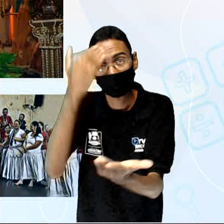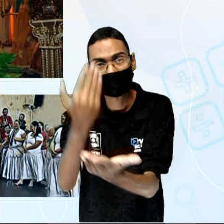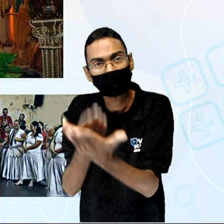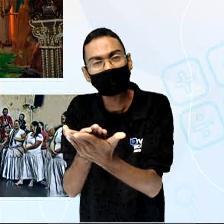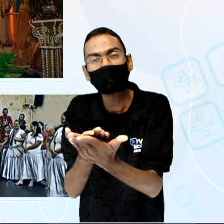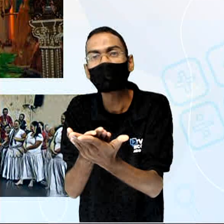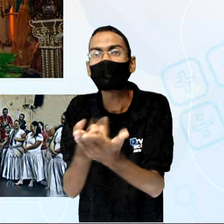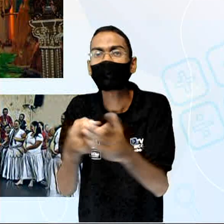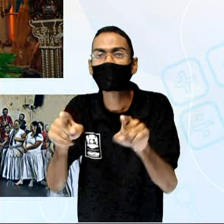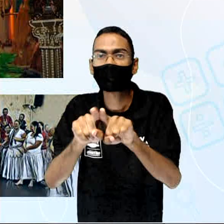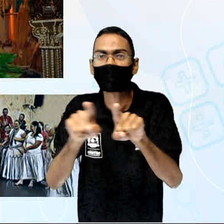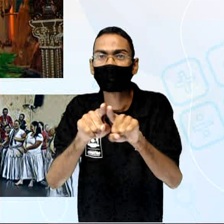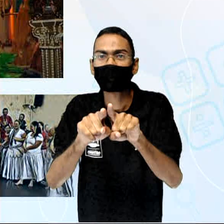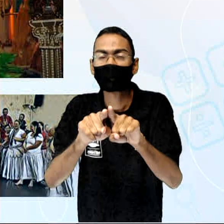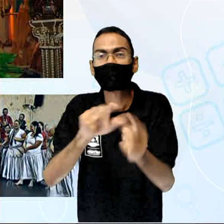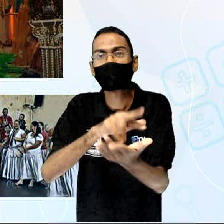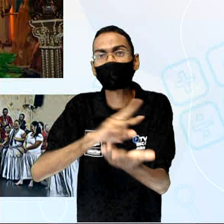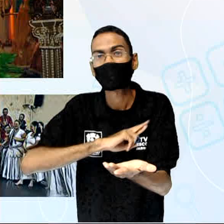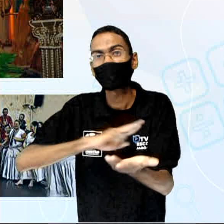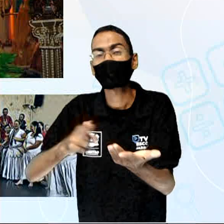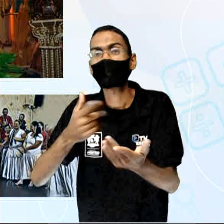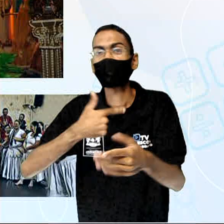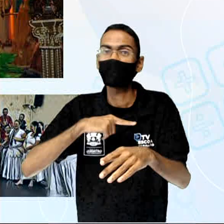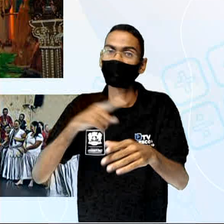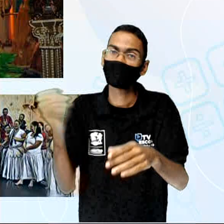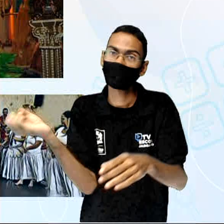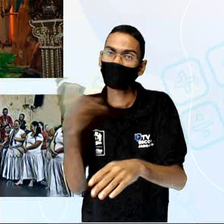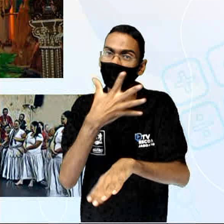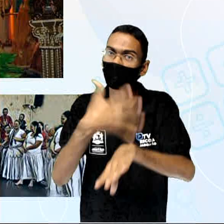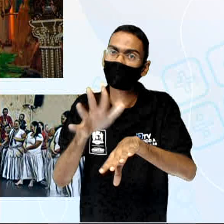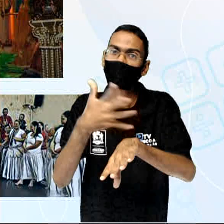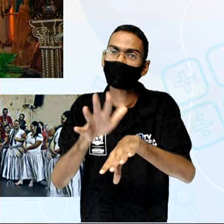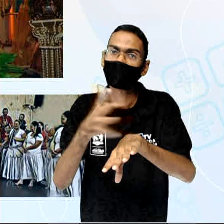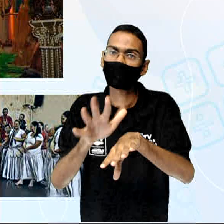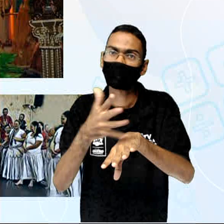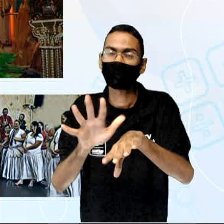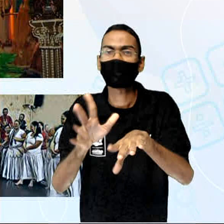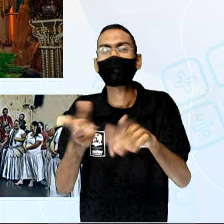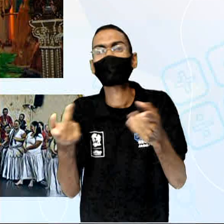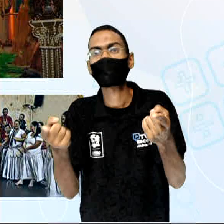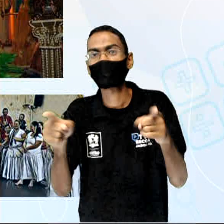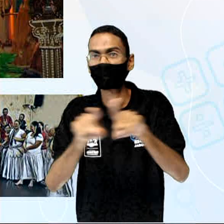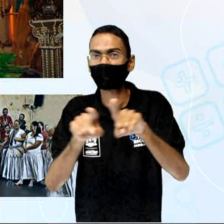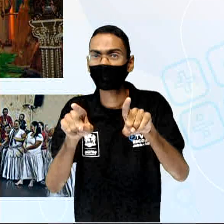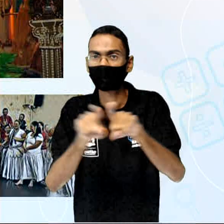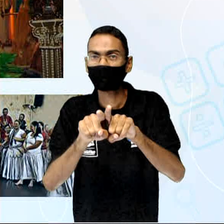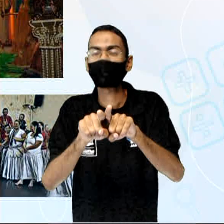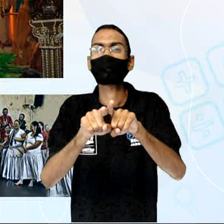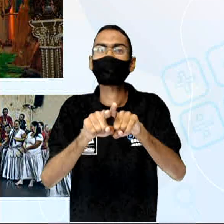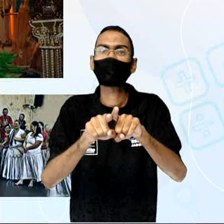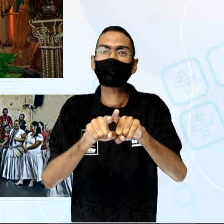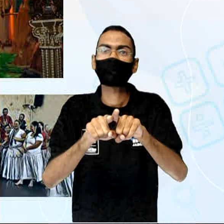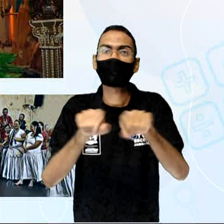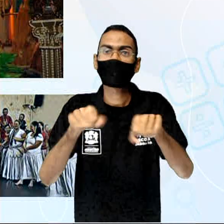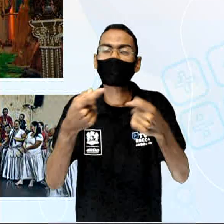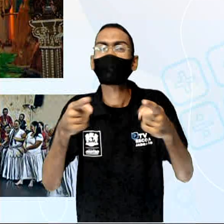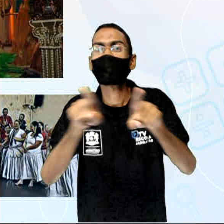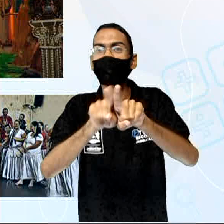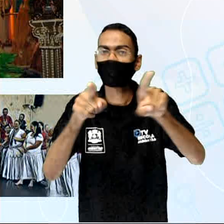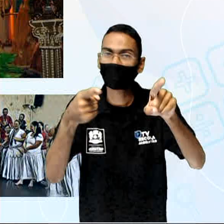resultaram em novas práticas religiosas, como o catimbó e o cadomblé, que